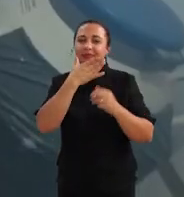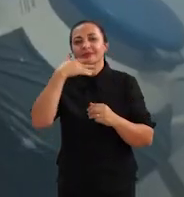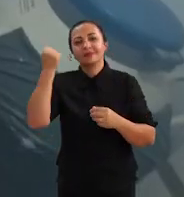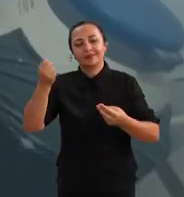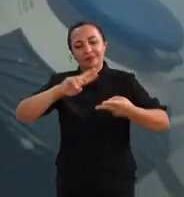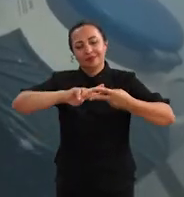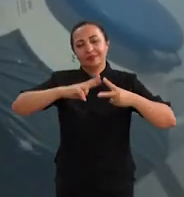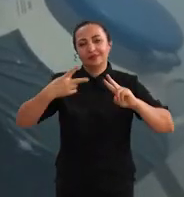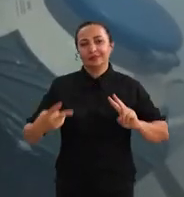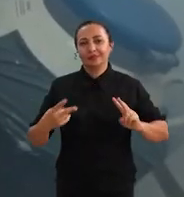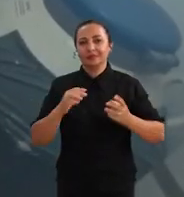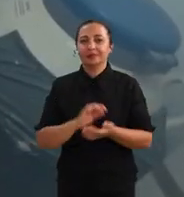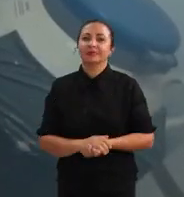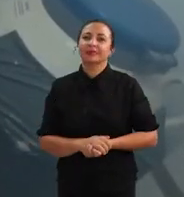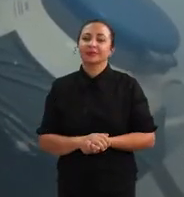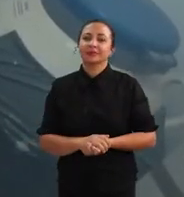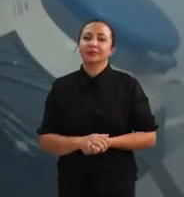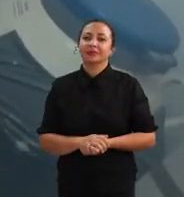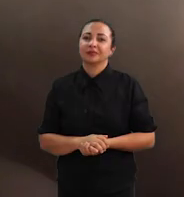de melhoramento genético.